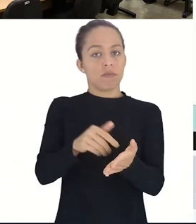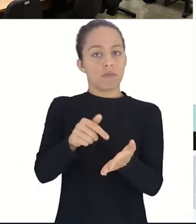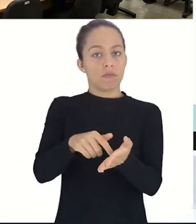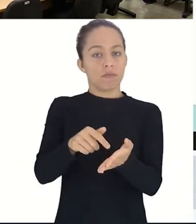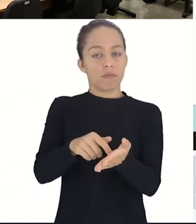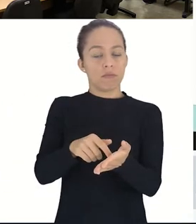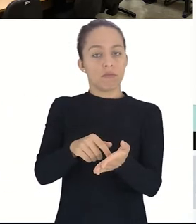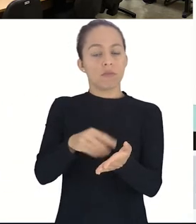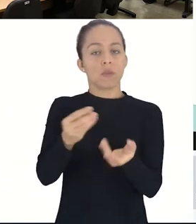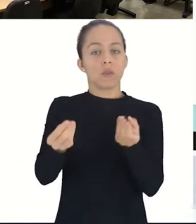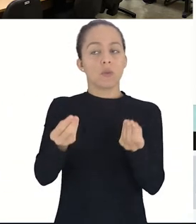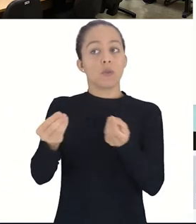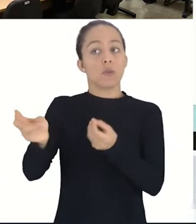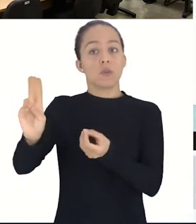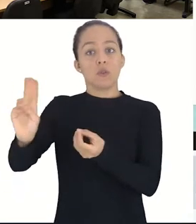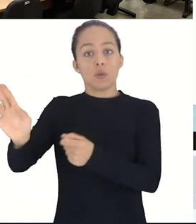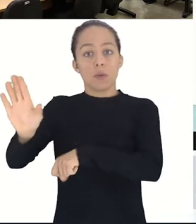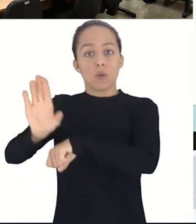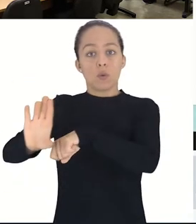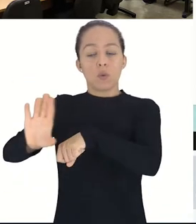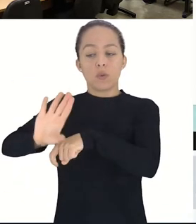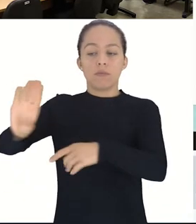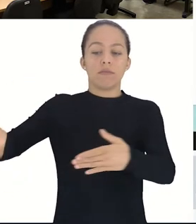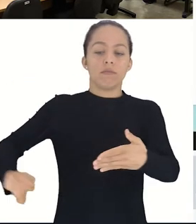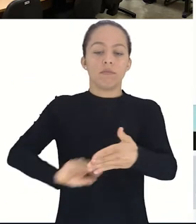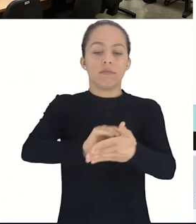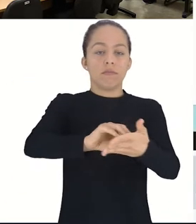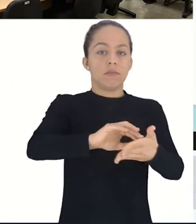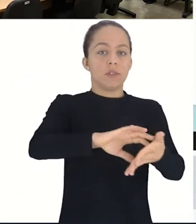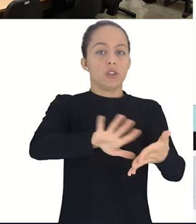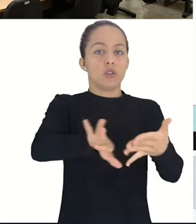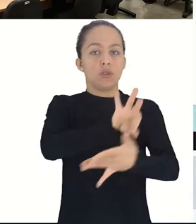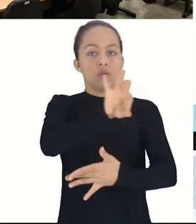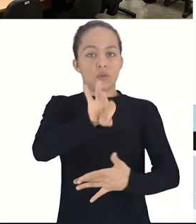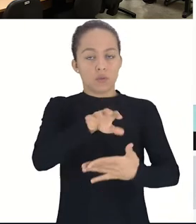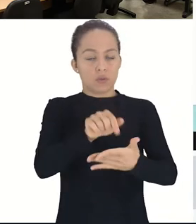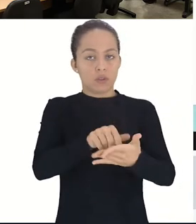do curso a ser sorteado.